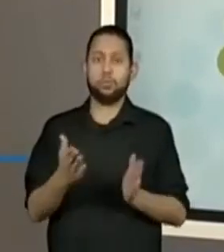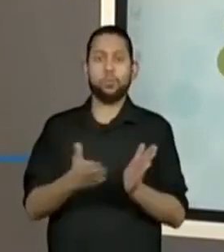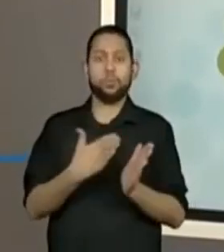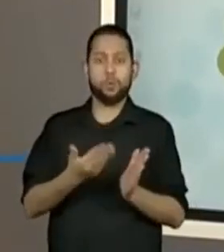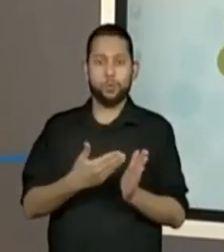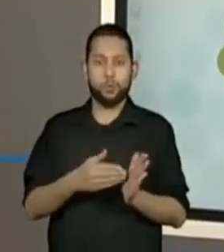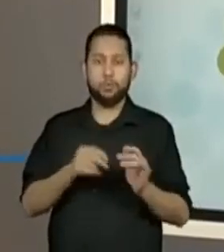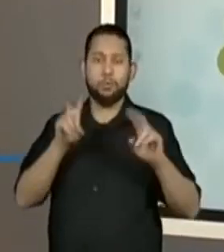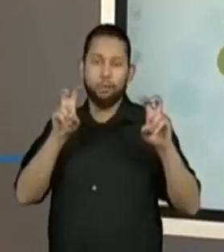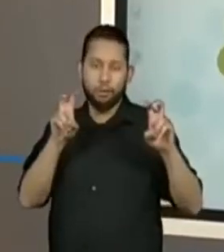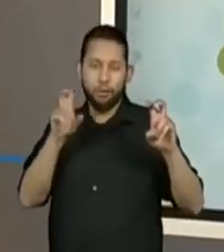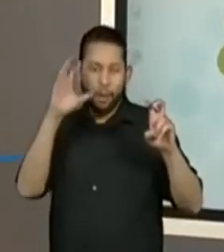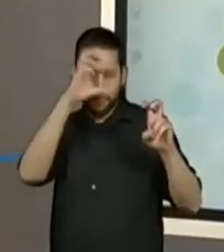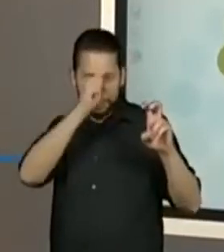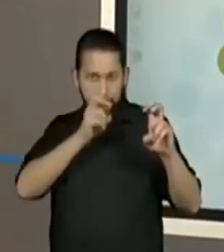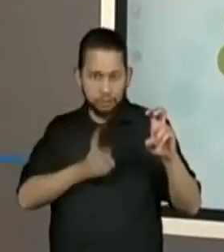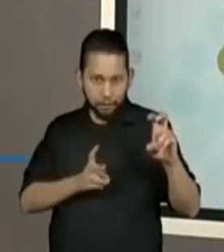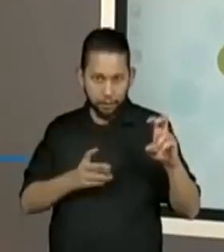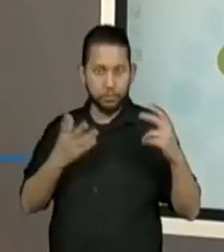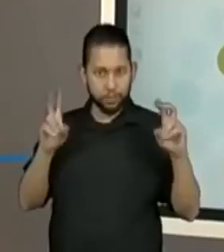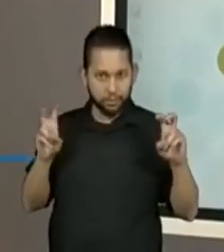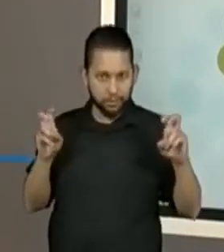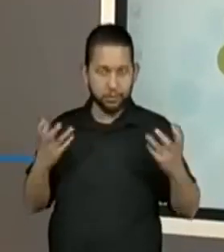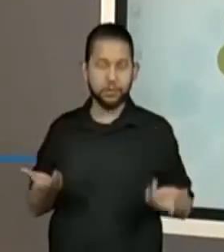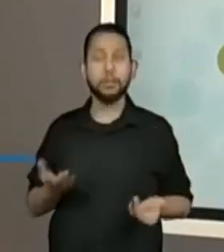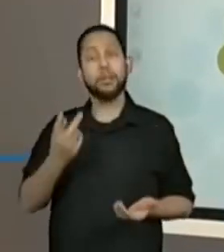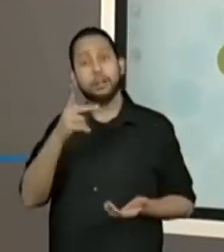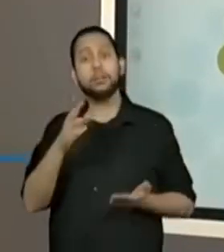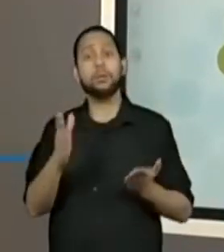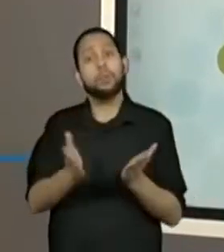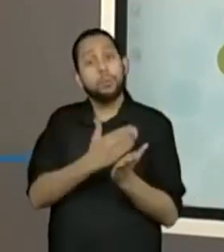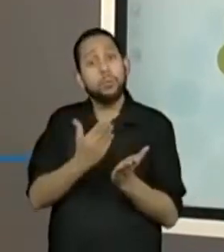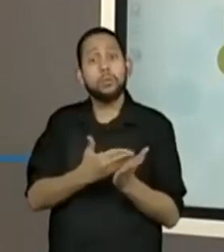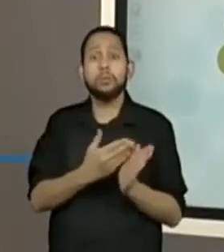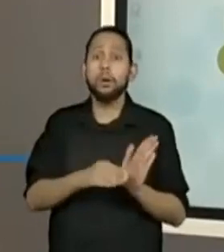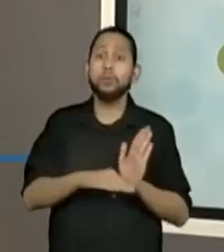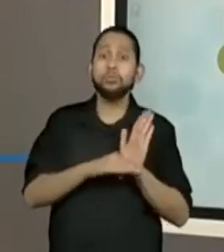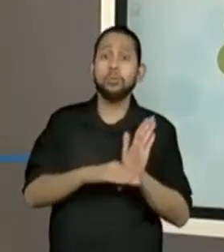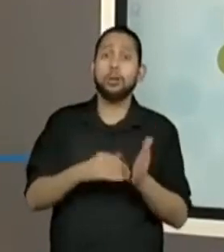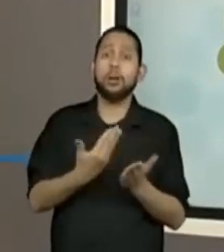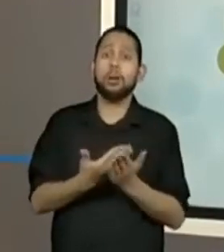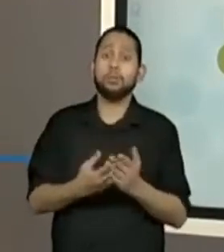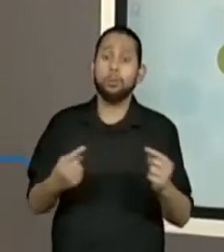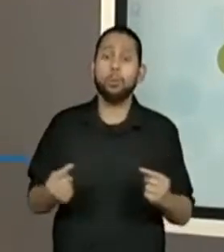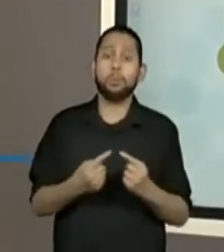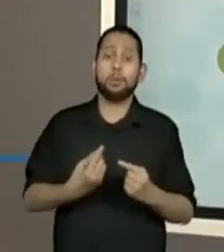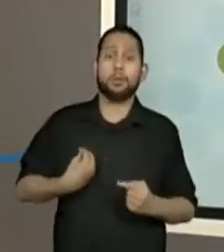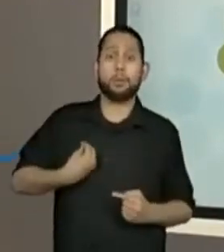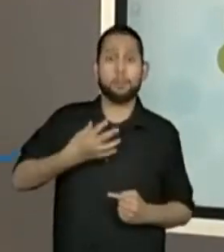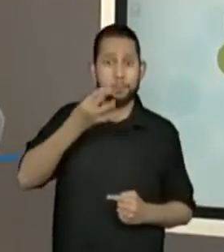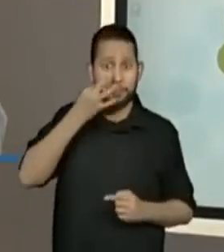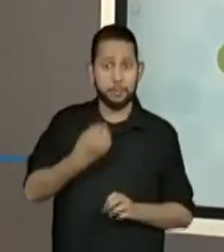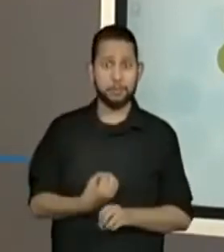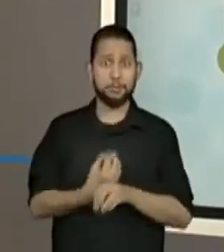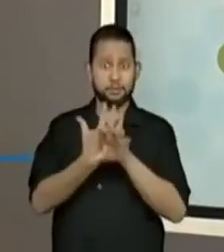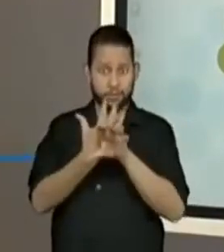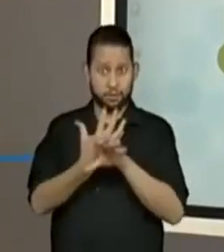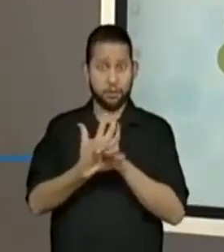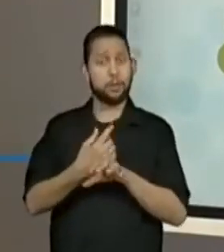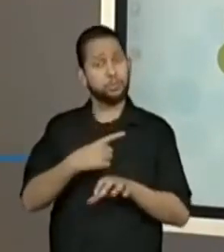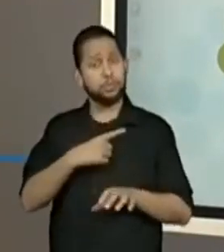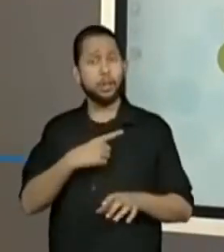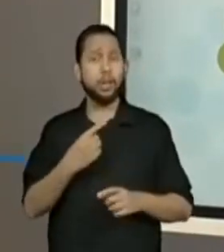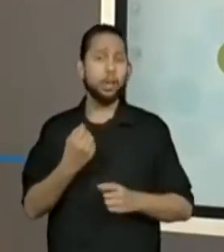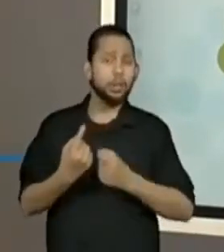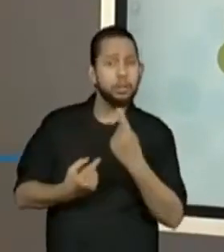Sempre. O material Aprender Sempre foi um material pensado para aulas presenciais. Nós temos algumas adaptações para esse formato de